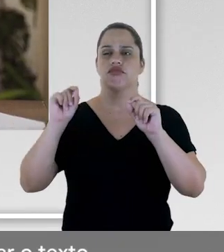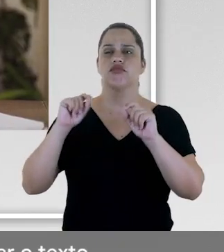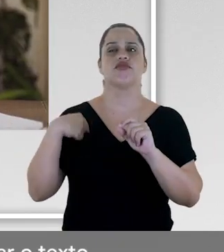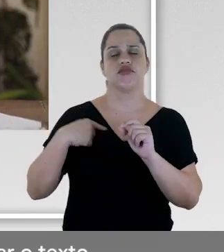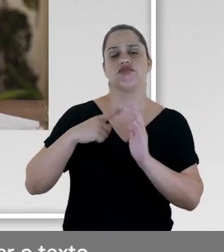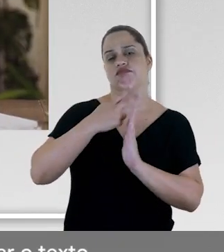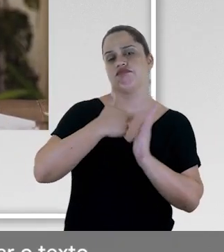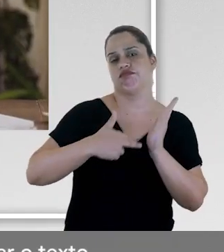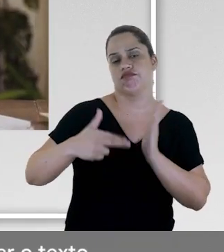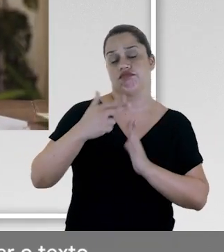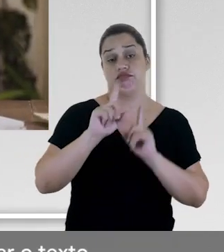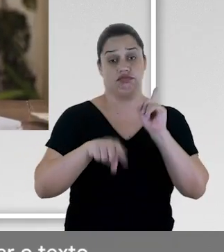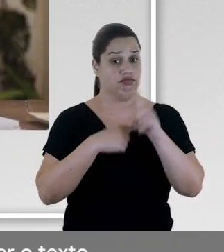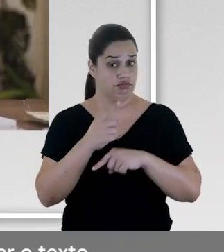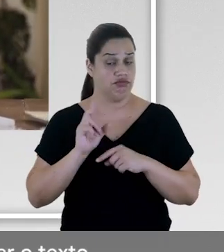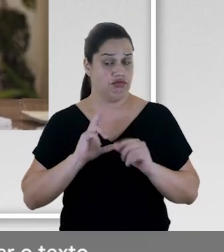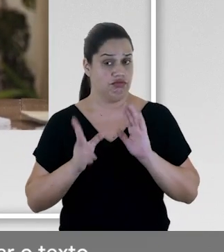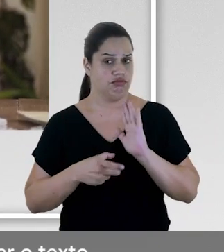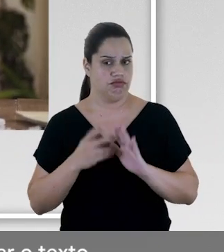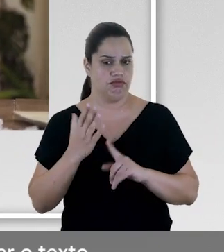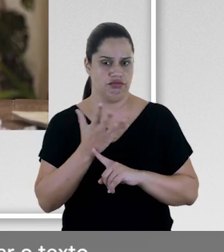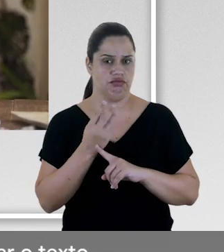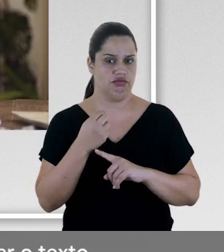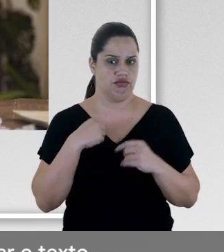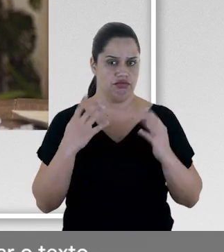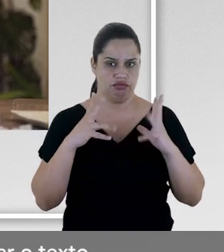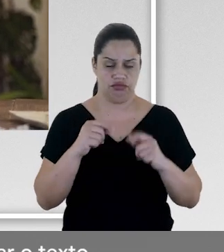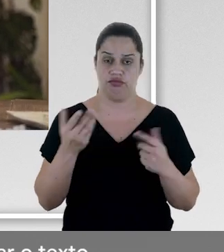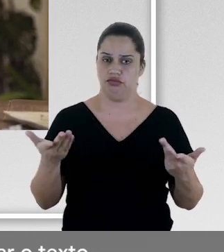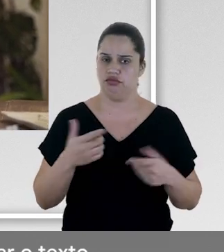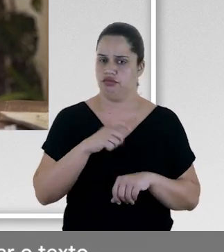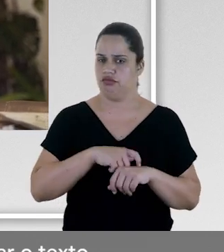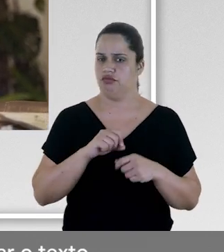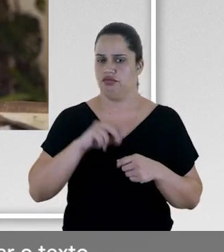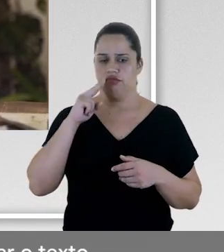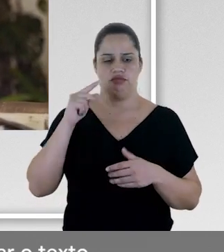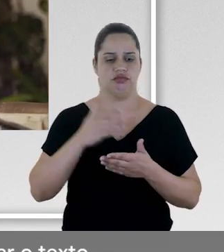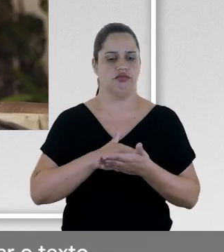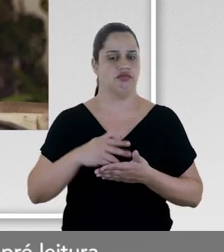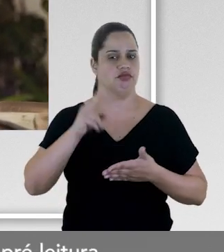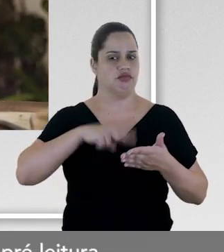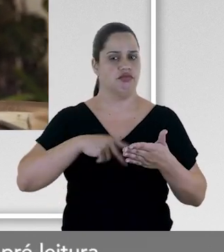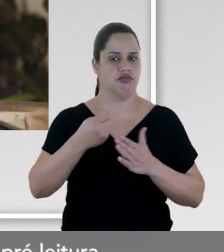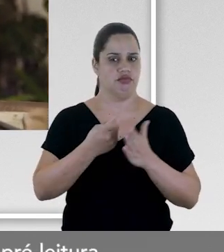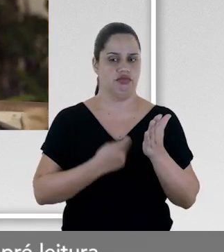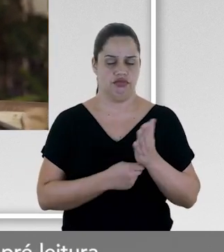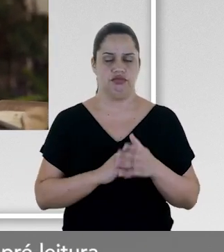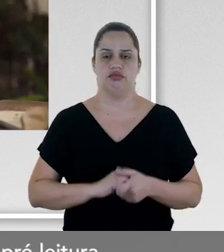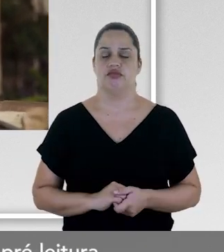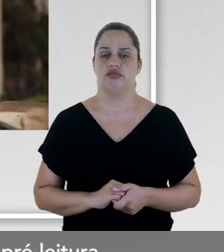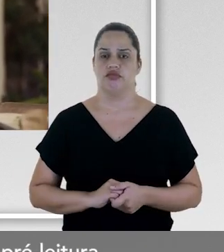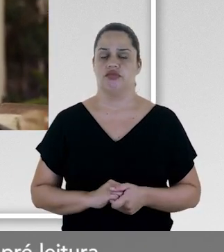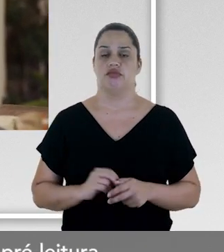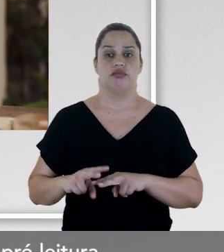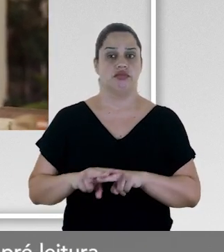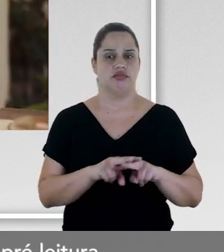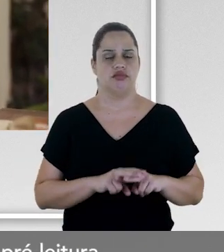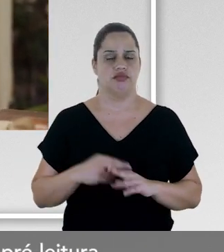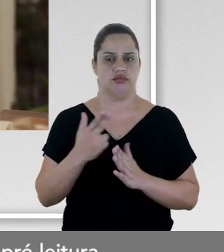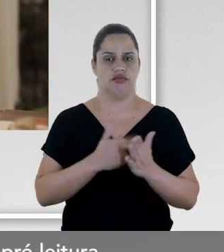Após explorar as ilustrações, está na hora de trabalhar o texto. Retome as pinturas